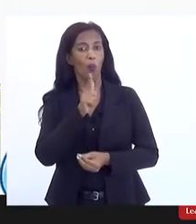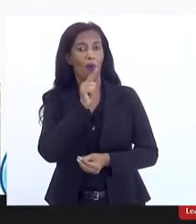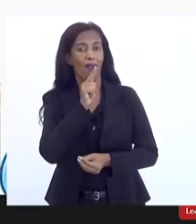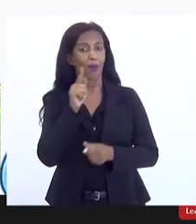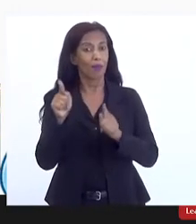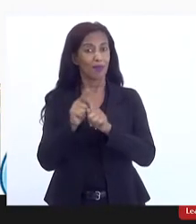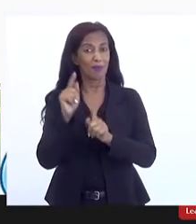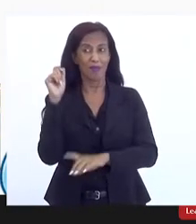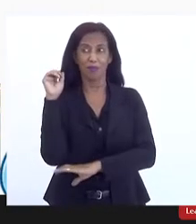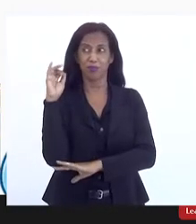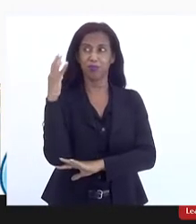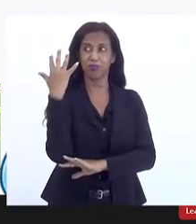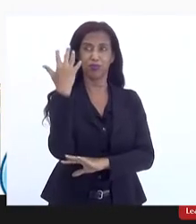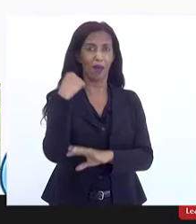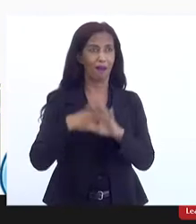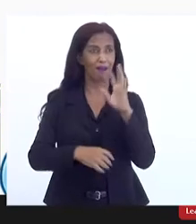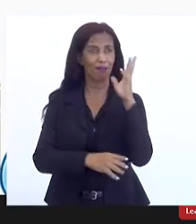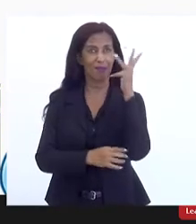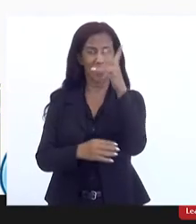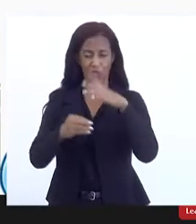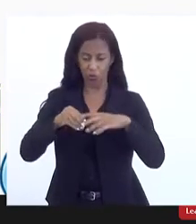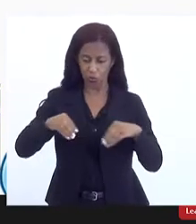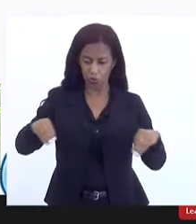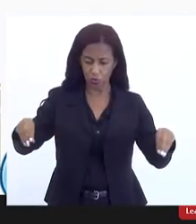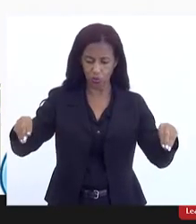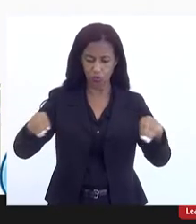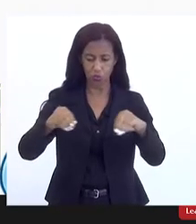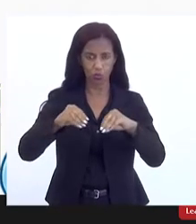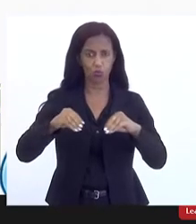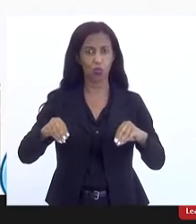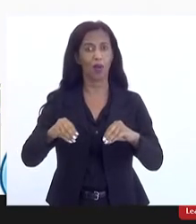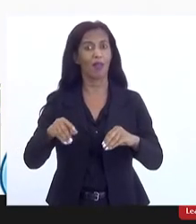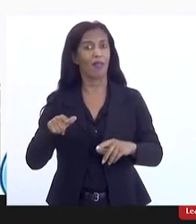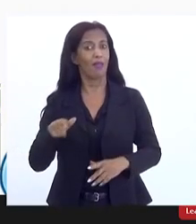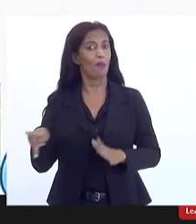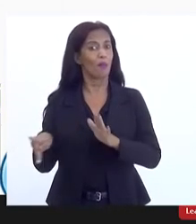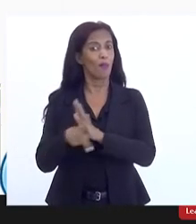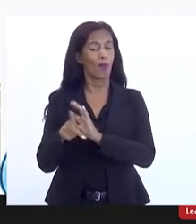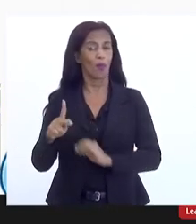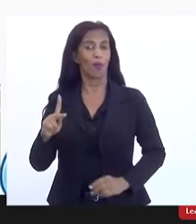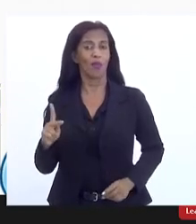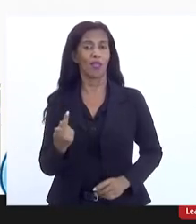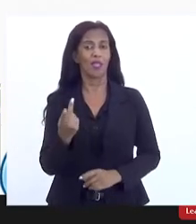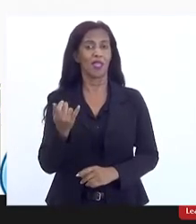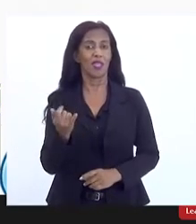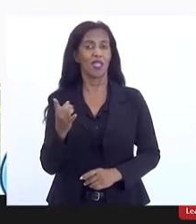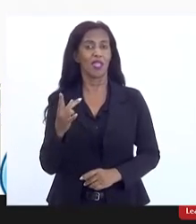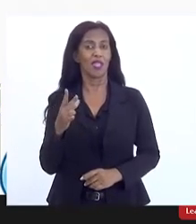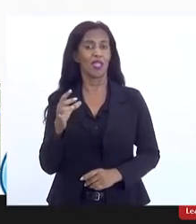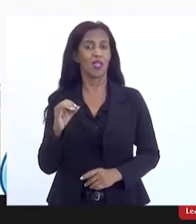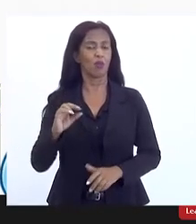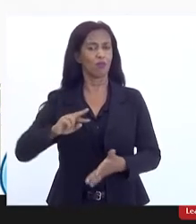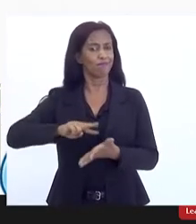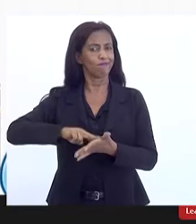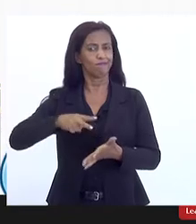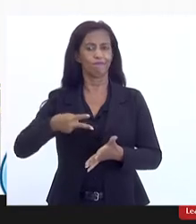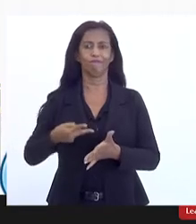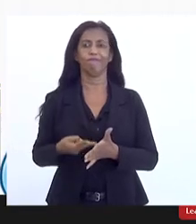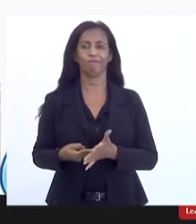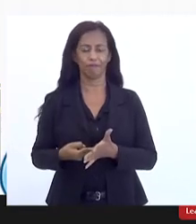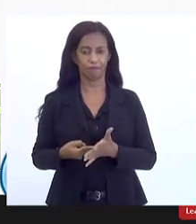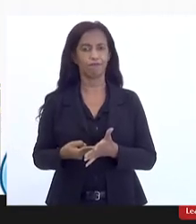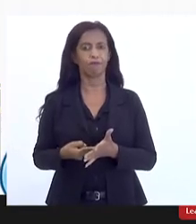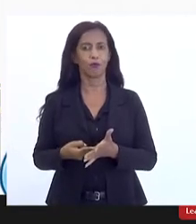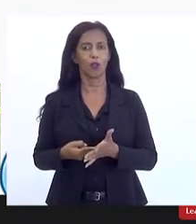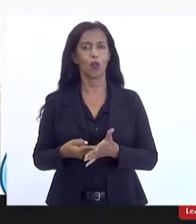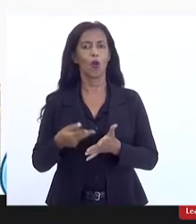ambiental e isso tem a ver com a quantidade e com o regime hídrico que está sendo profundamente alterado com a